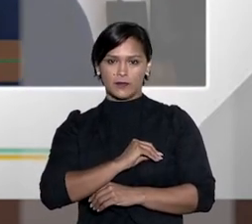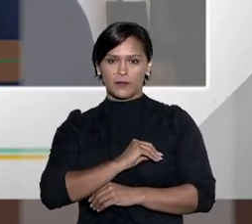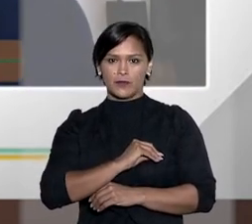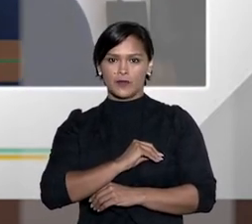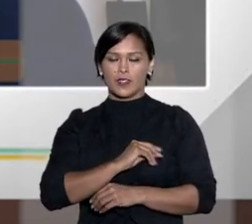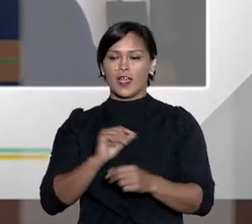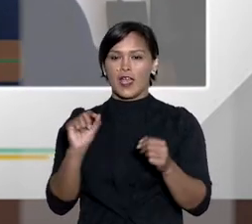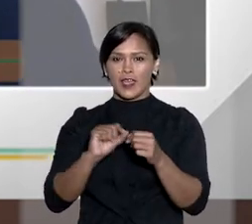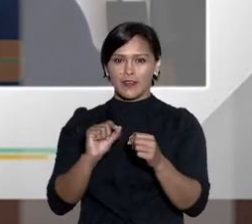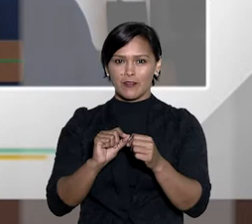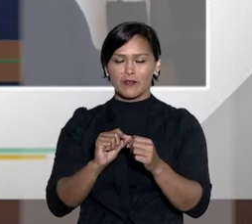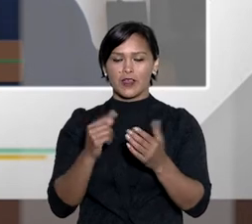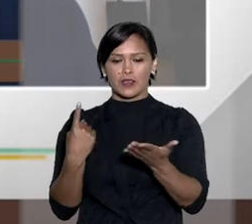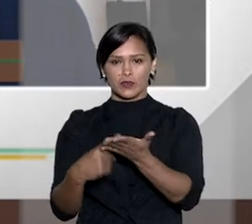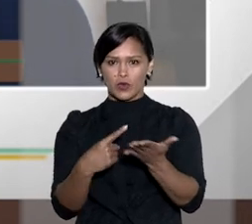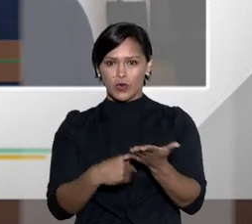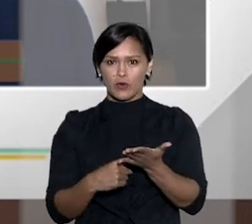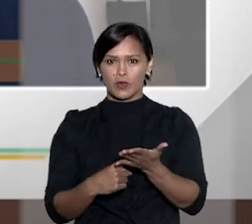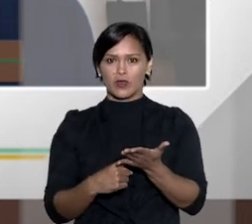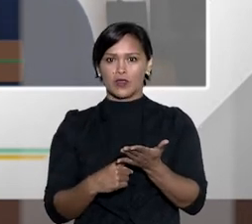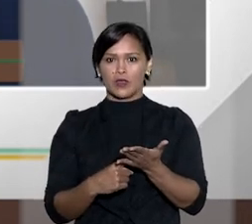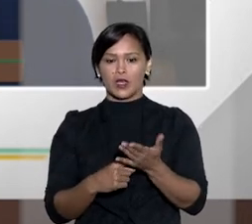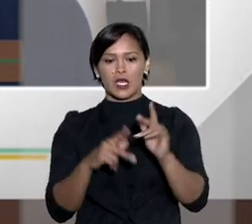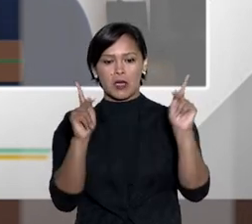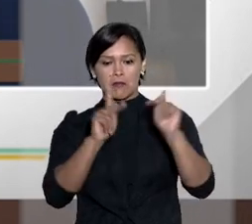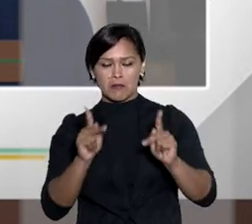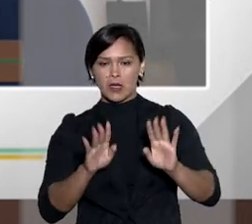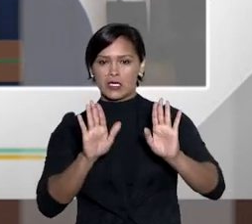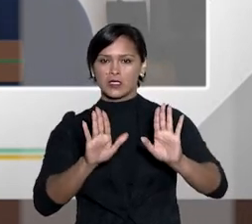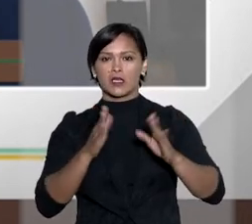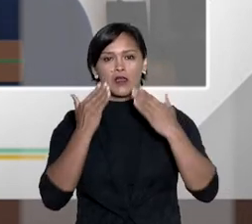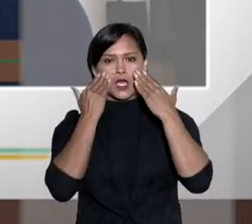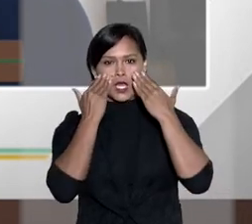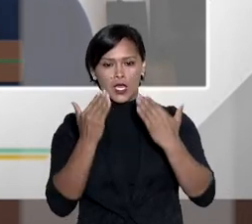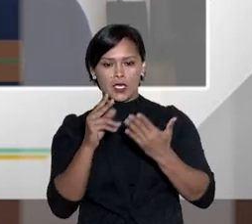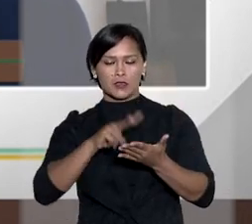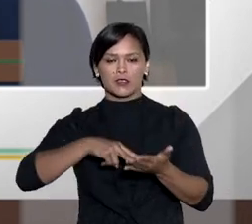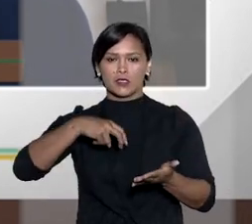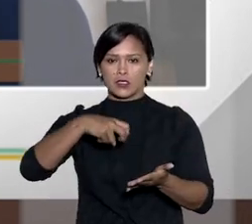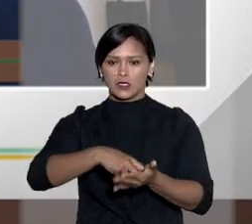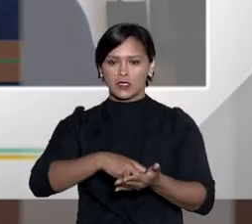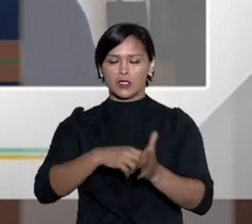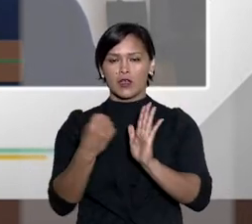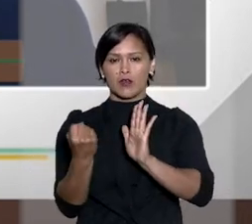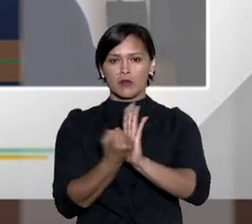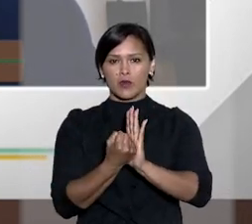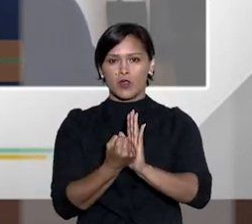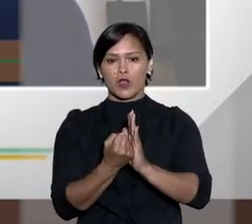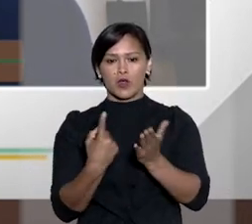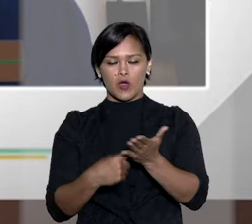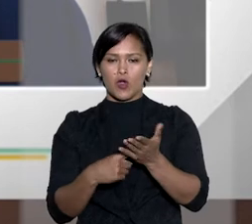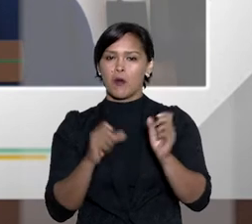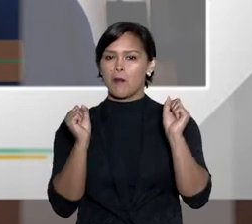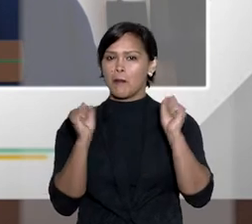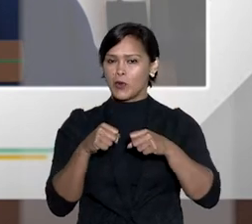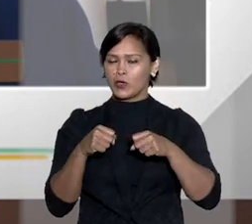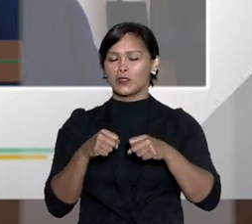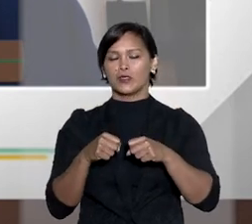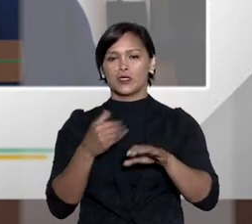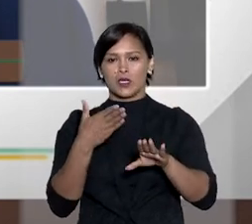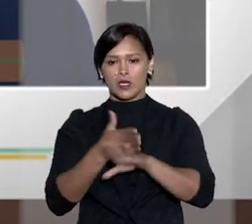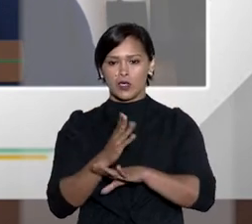a 40 salários mínimos e realiza a conciliação e aí então essa sentença